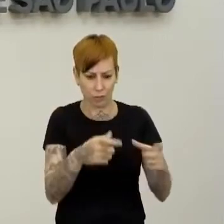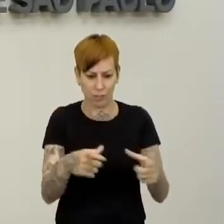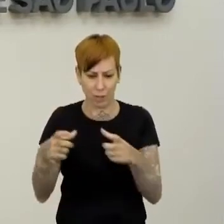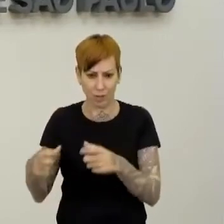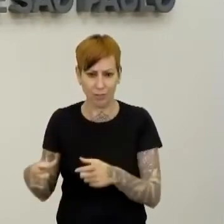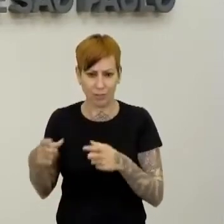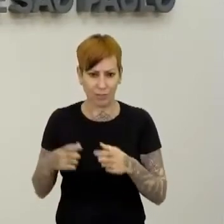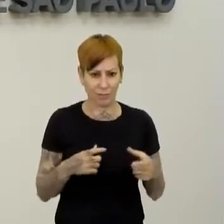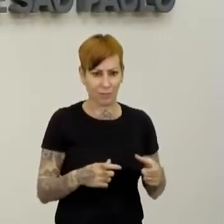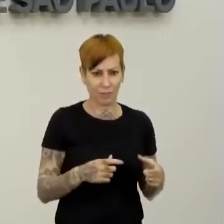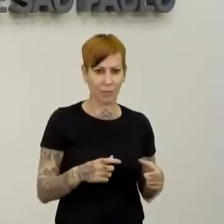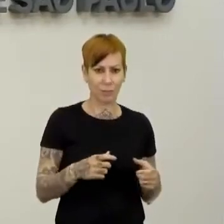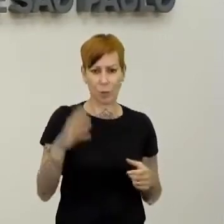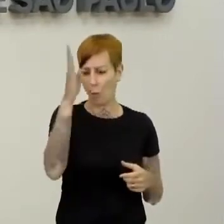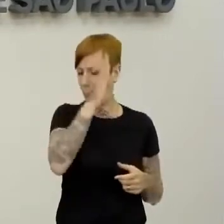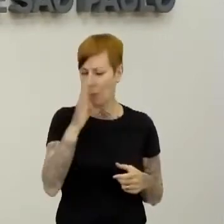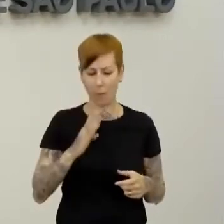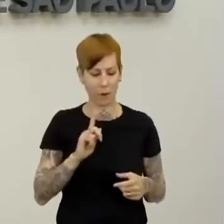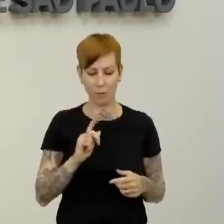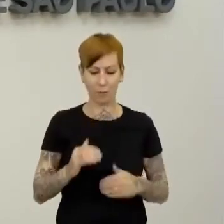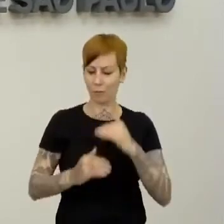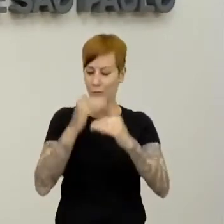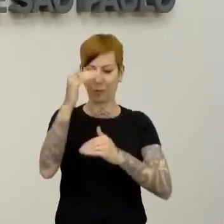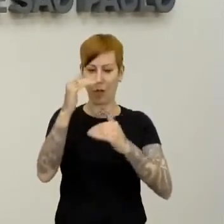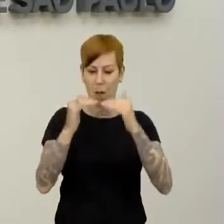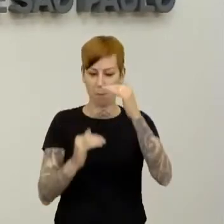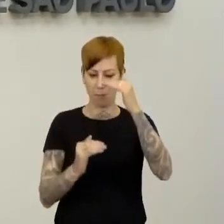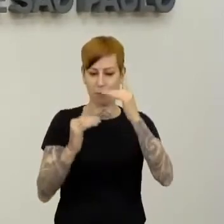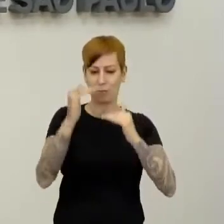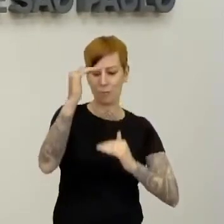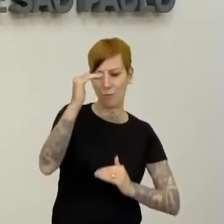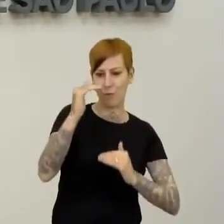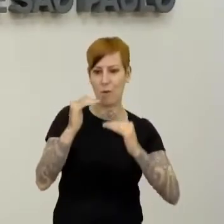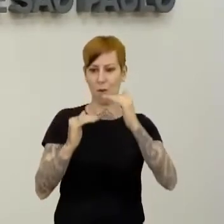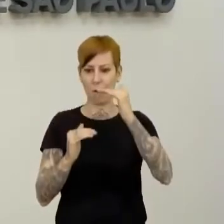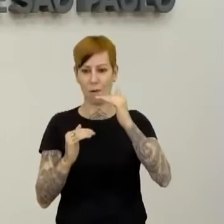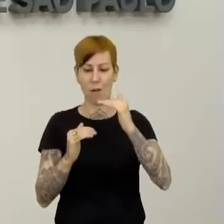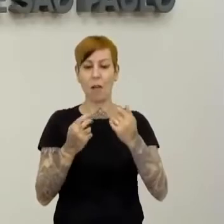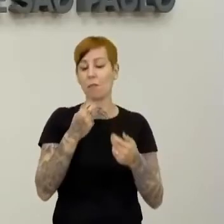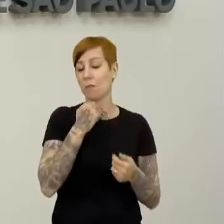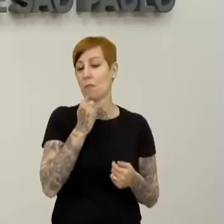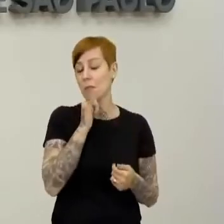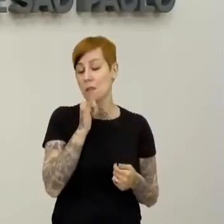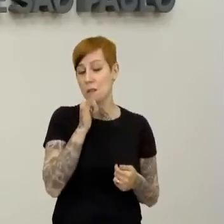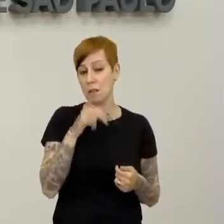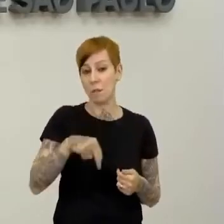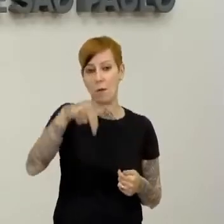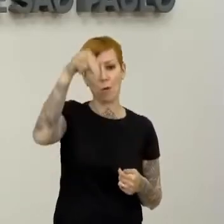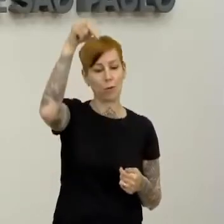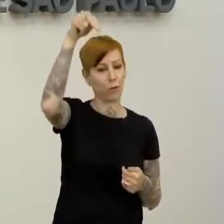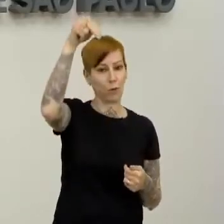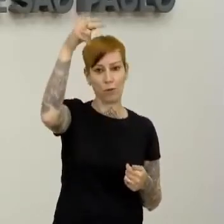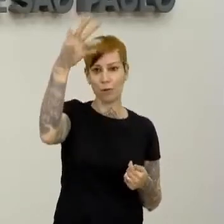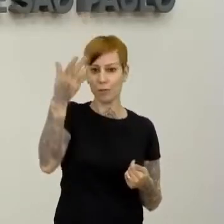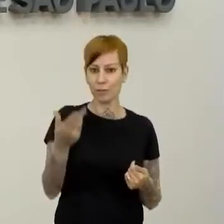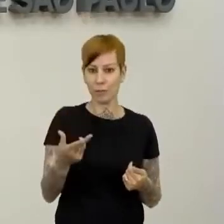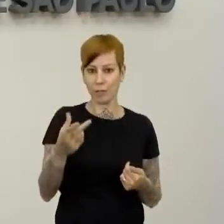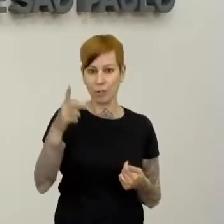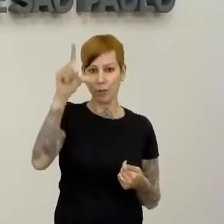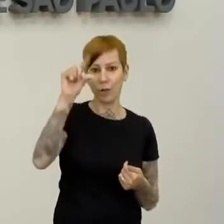o Brasil, ele não está se desenvolvendo igualmente. Nós temos o Nordeste ainda aí amargando índices muito